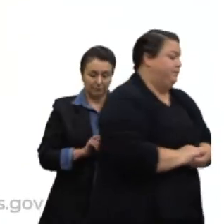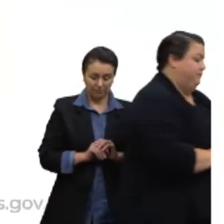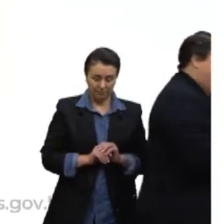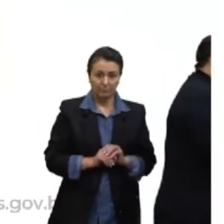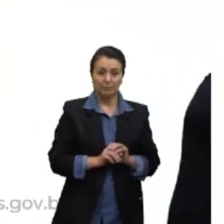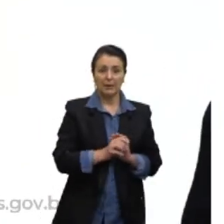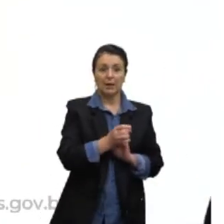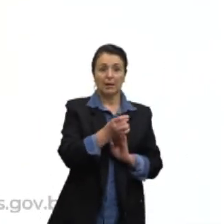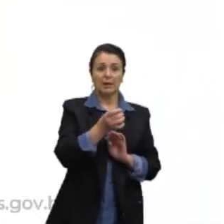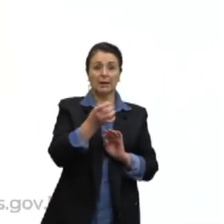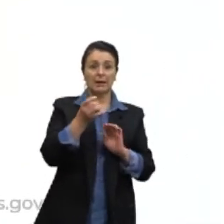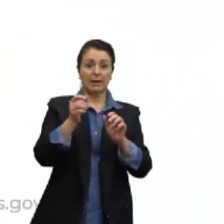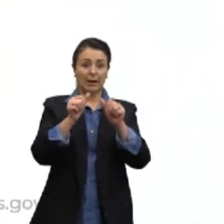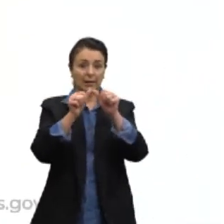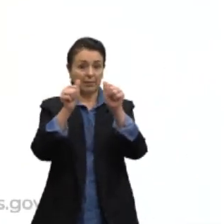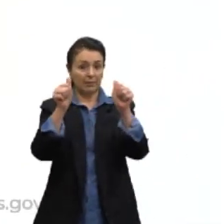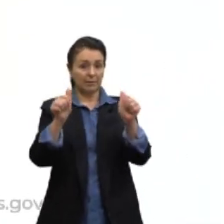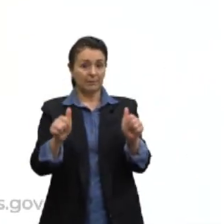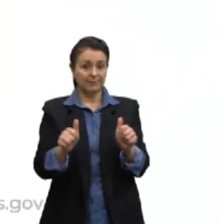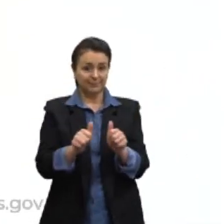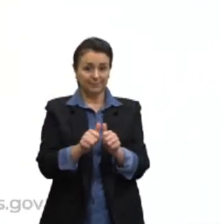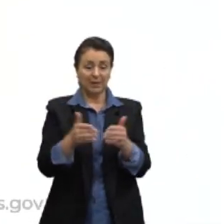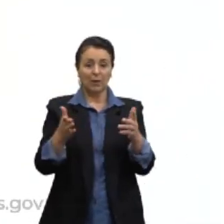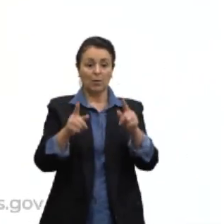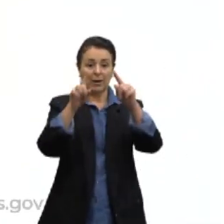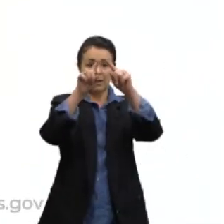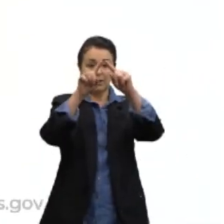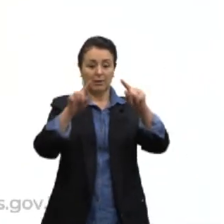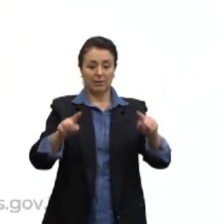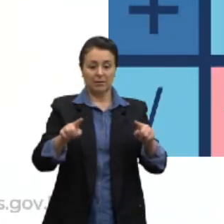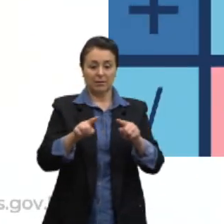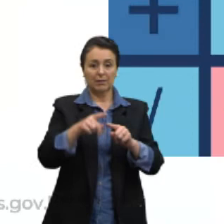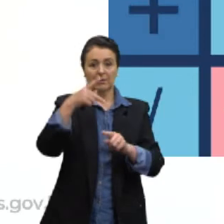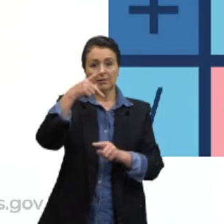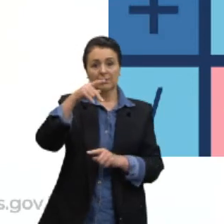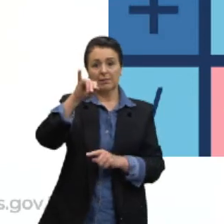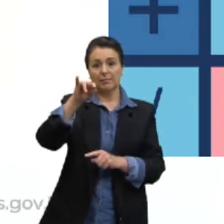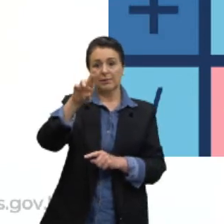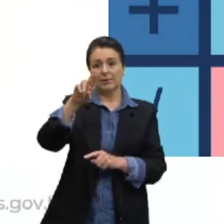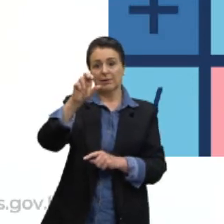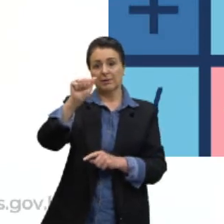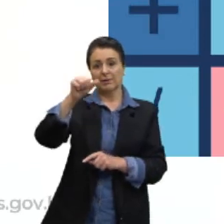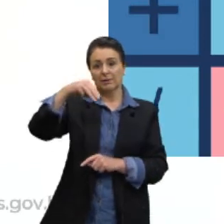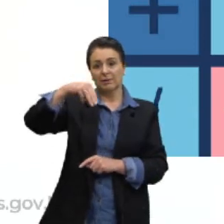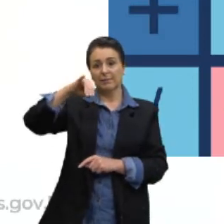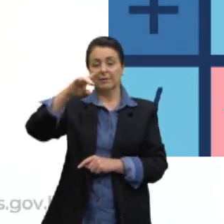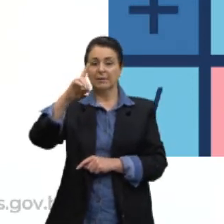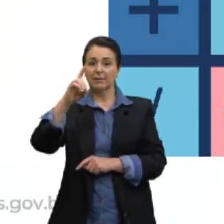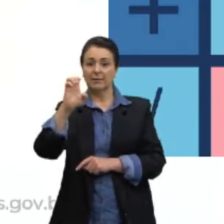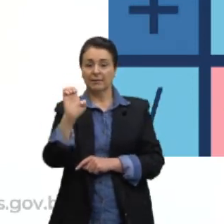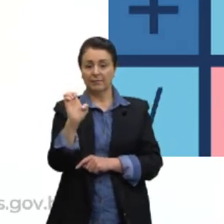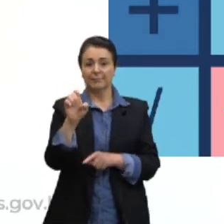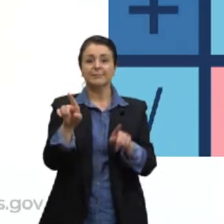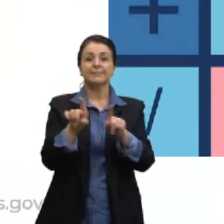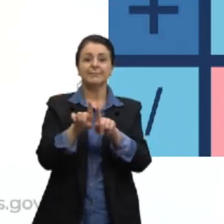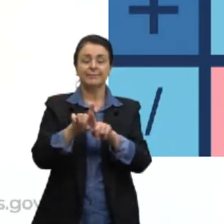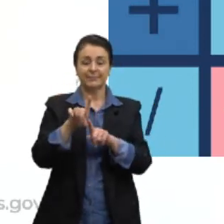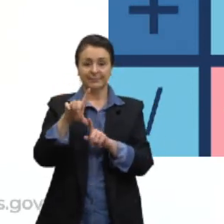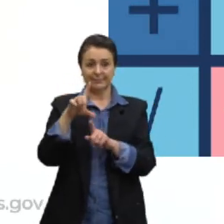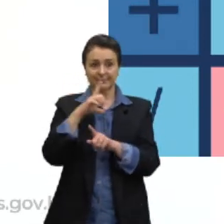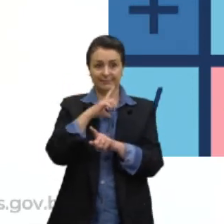Falar um pouquinho sobre as pirâmides, quem são as pirâmides? Então, as pirâmides também têm